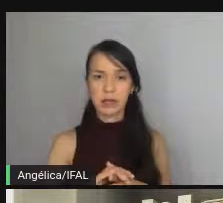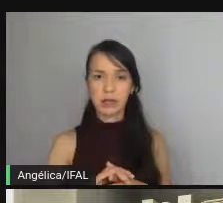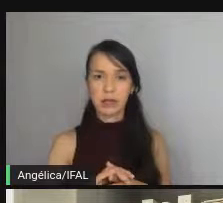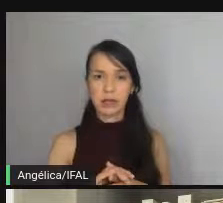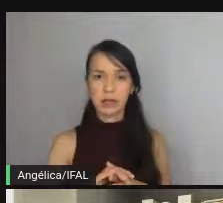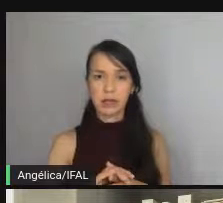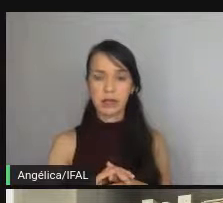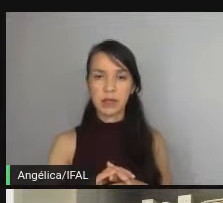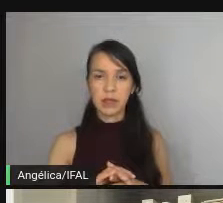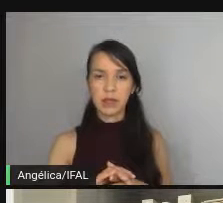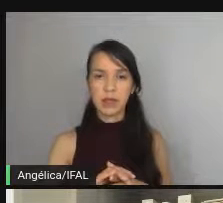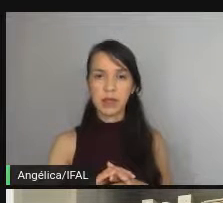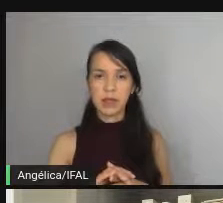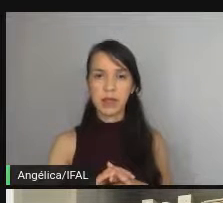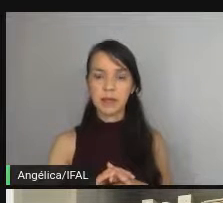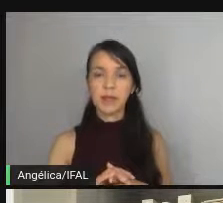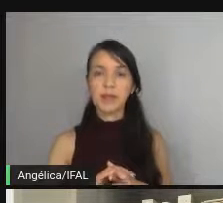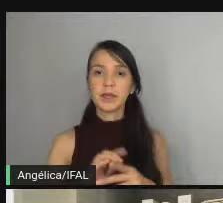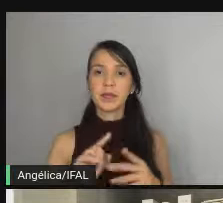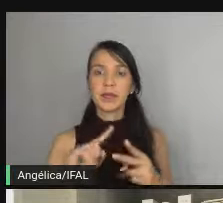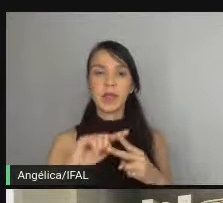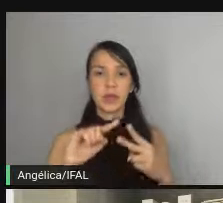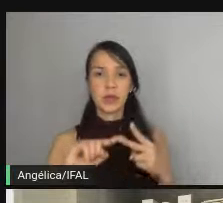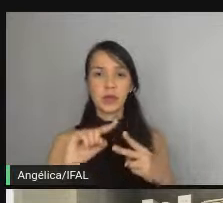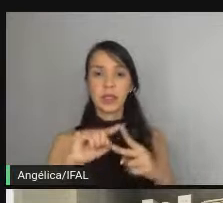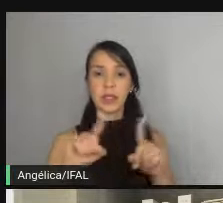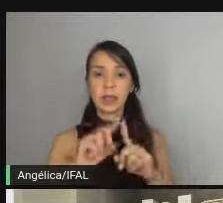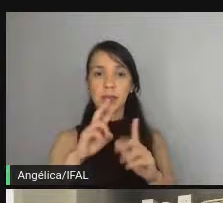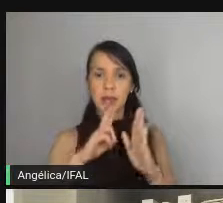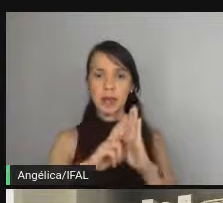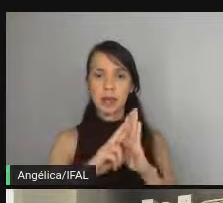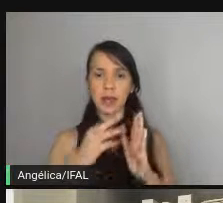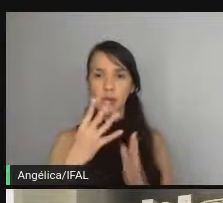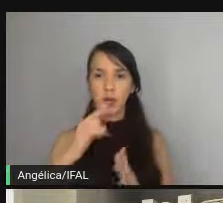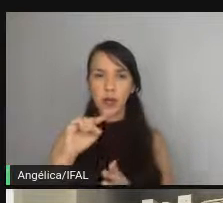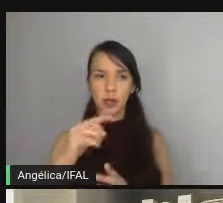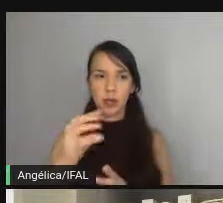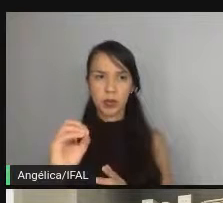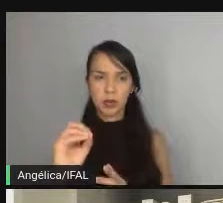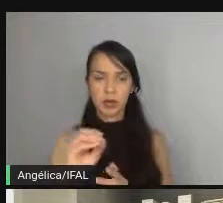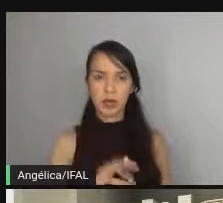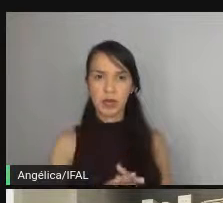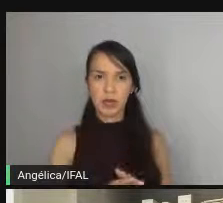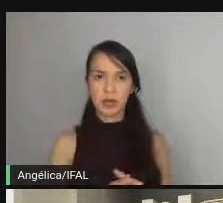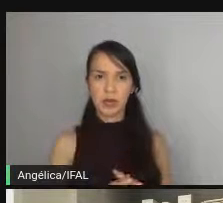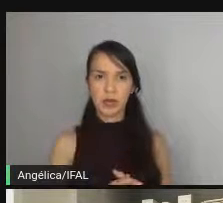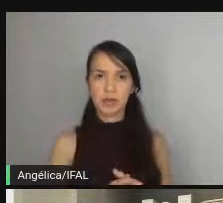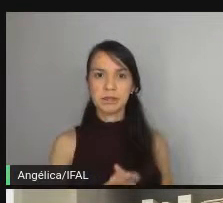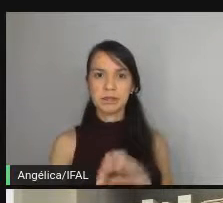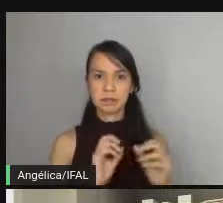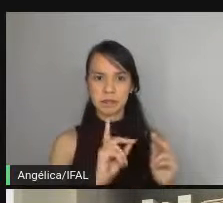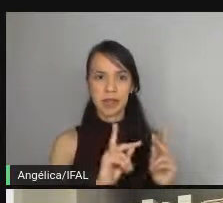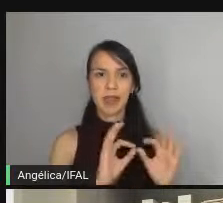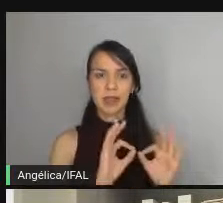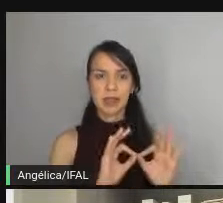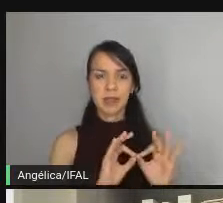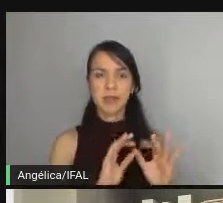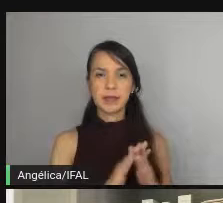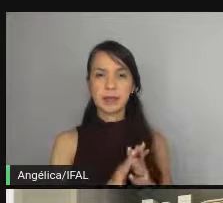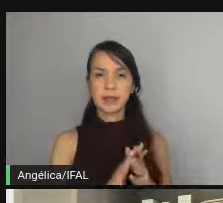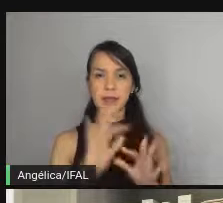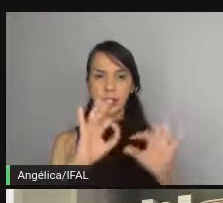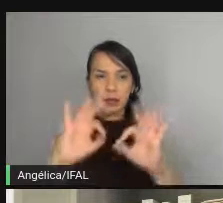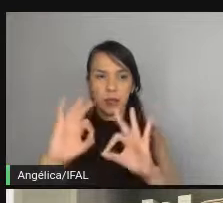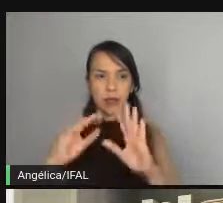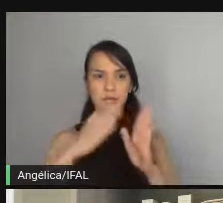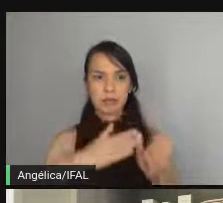vou ter a URL que é essa daqui e vou ter a resposta 4.0 beleza é perfeitamente válido